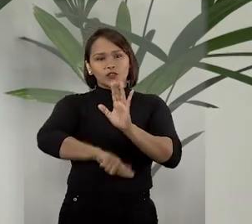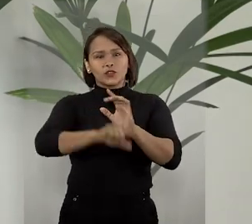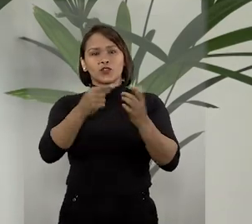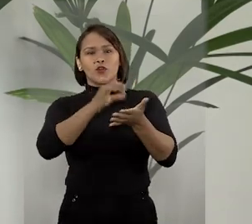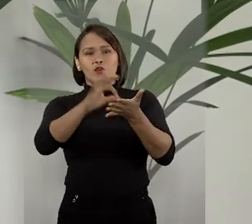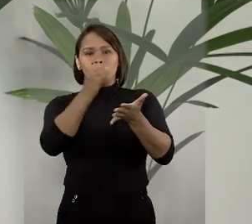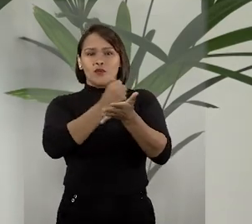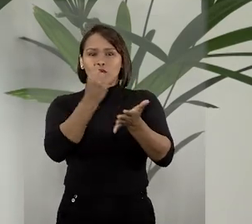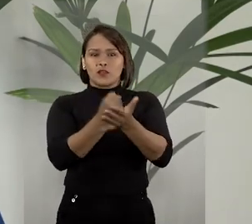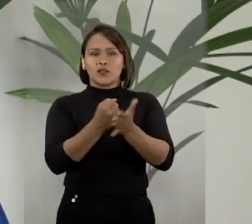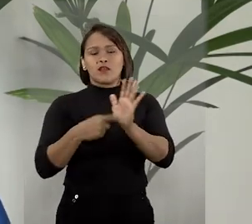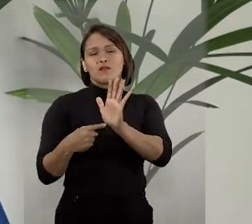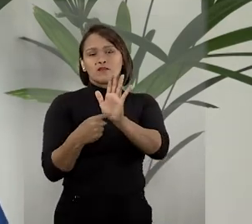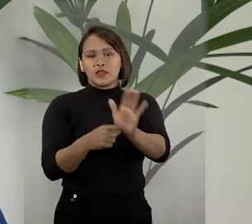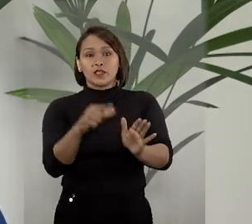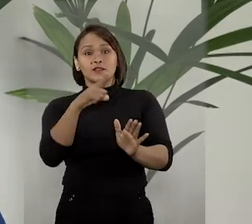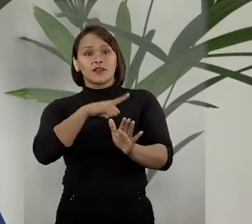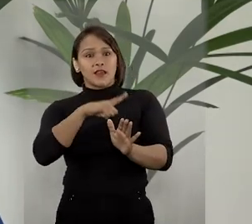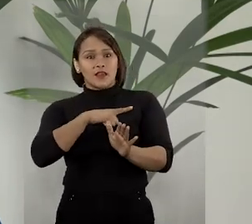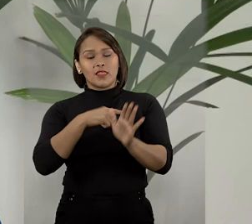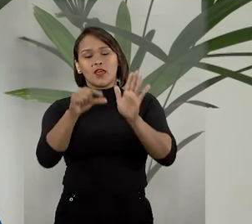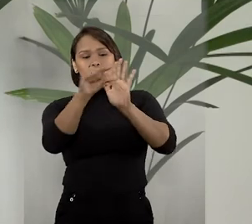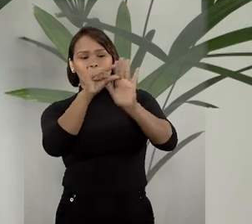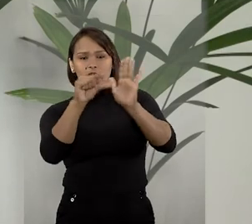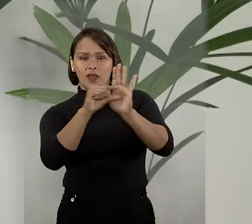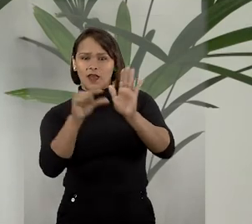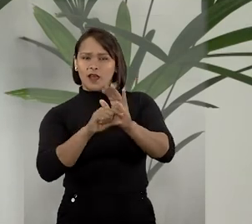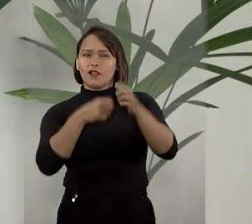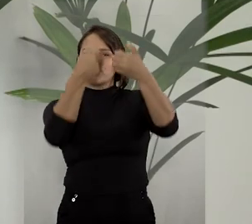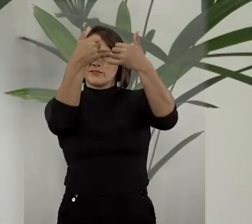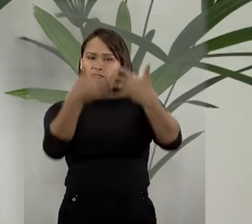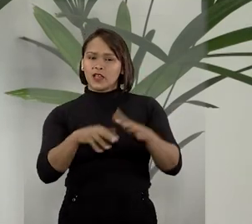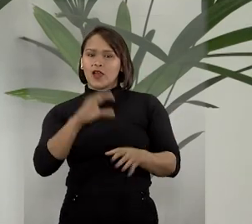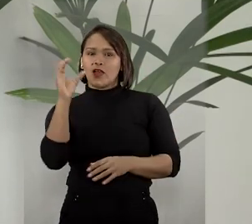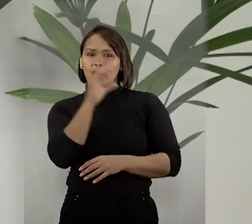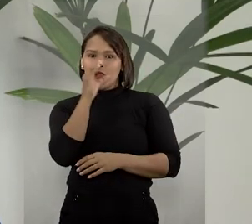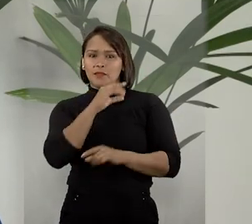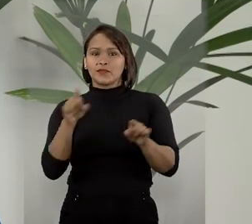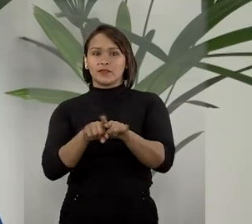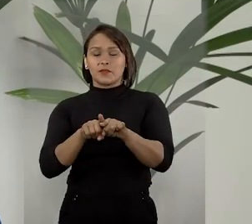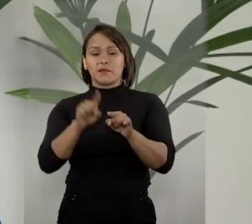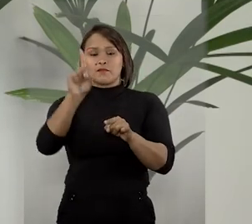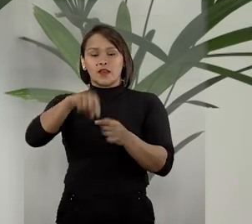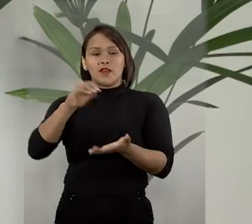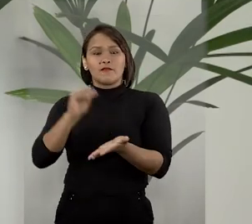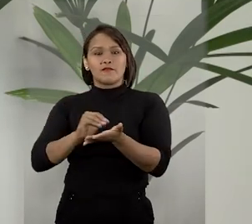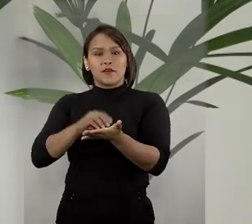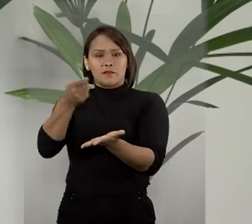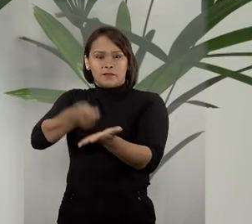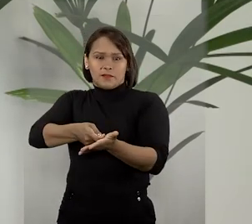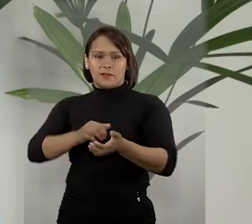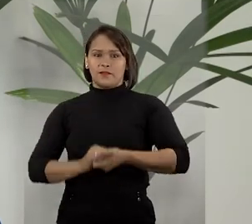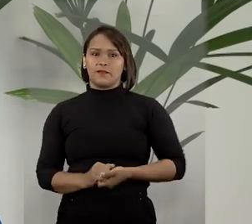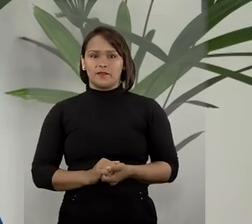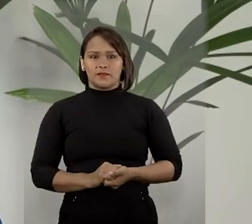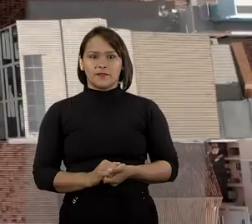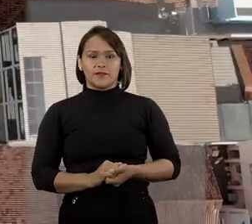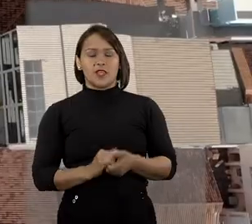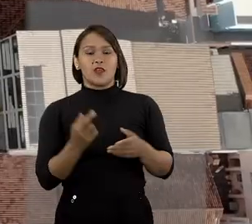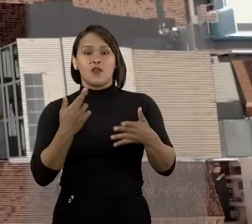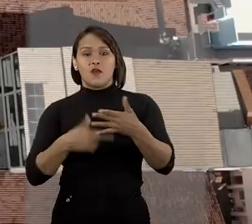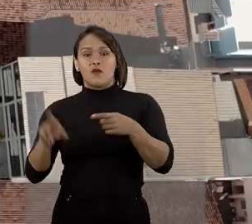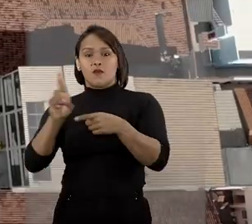de resolução contratual diante da existência de cláusula resolutória automática para o caso de falta de pagamento.